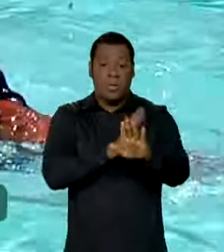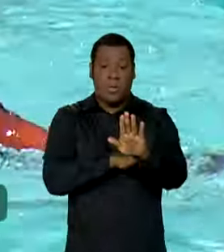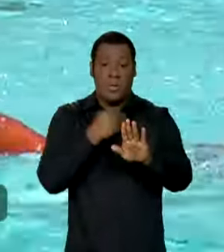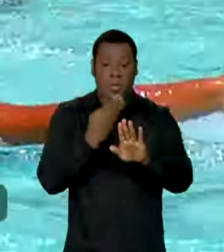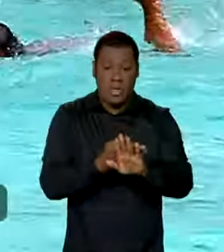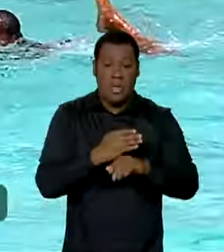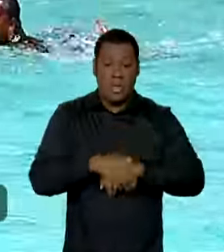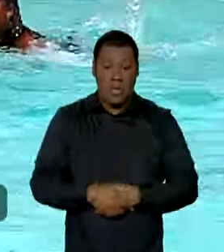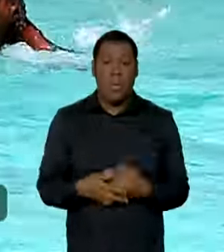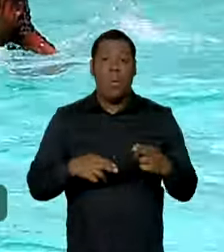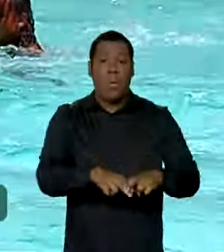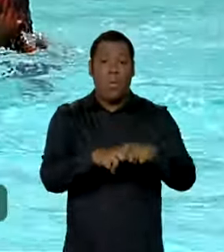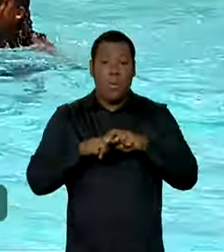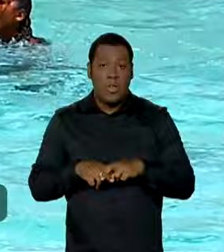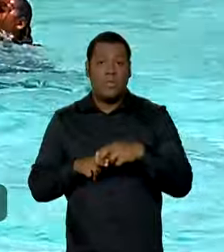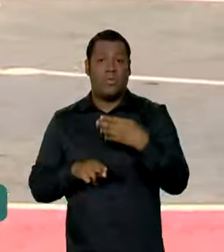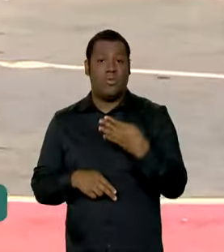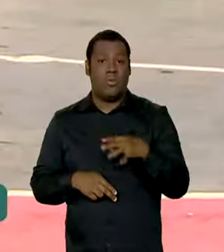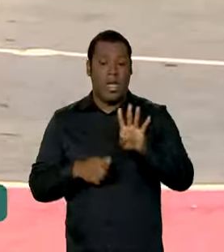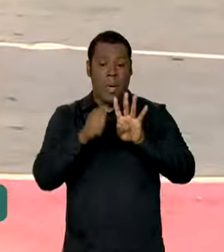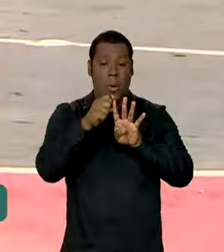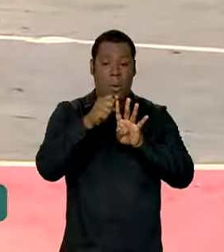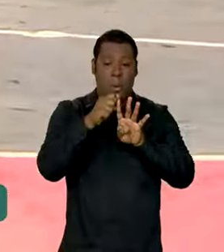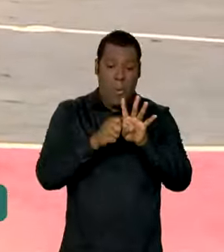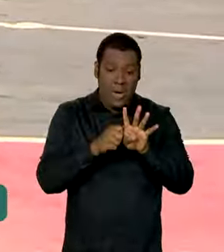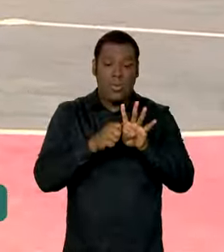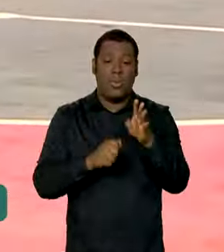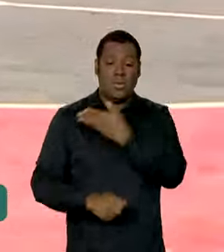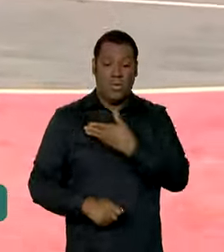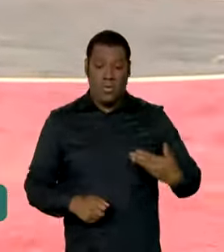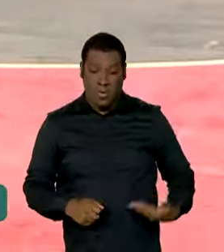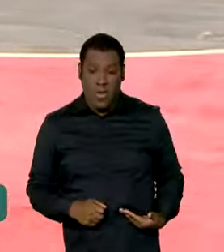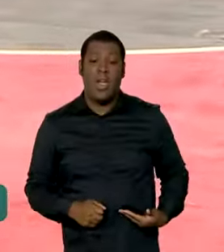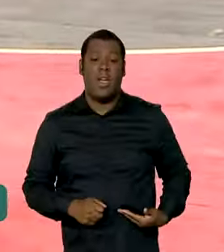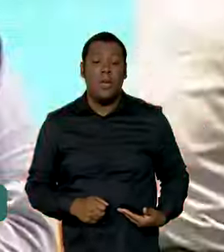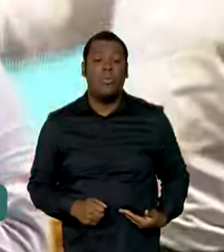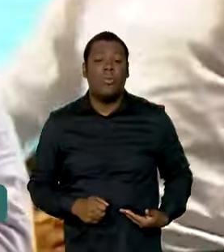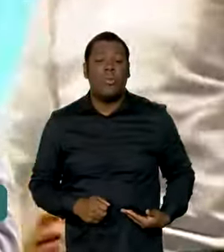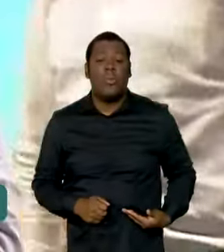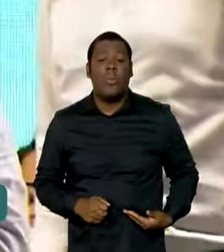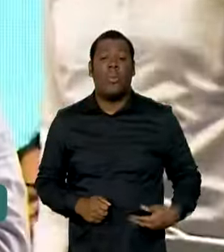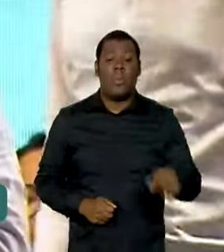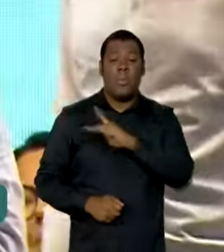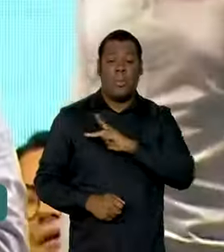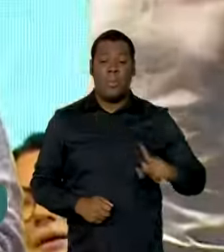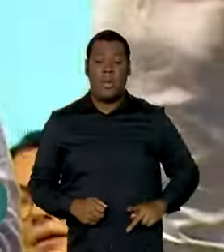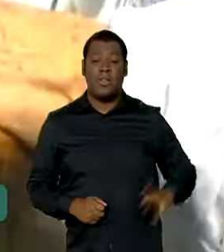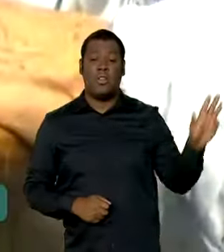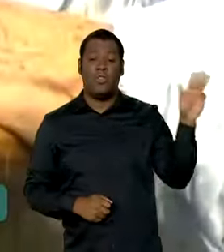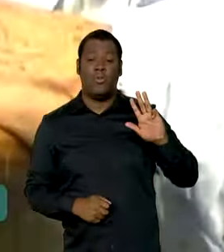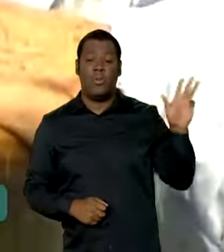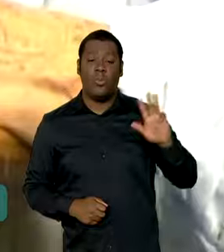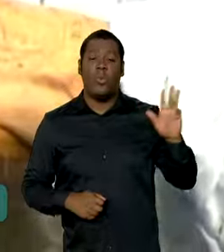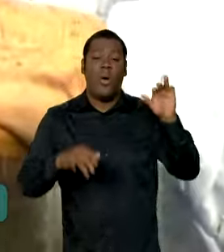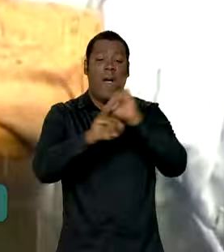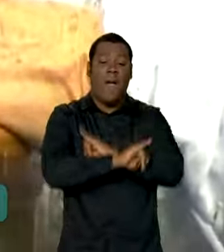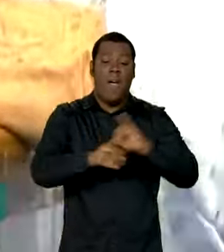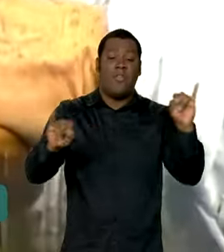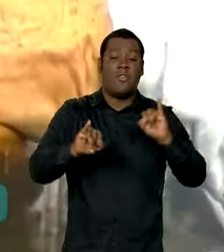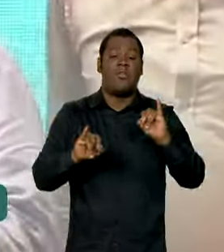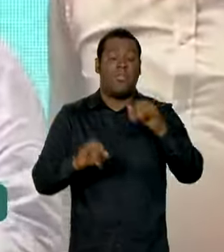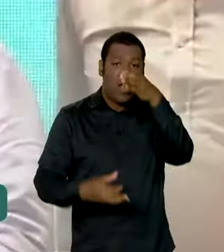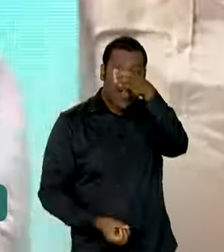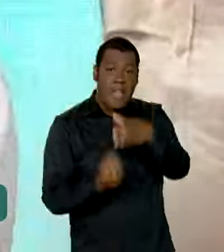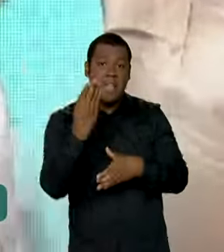com apenas quatro meses de governo neste terceiro mandato na presidência da República, o presidente Lula anunciou a